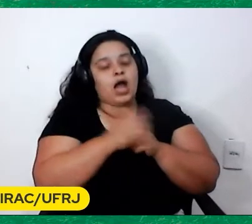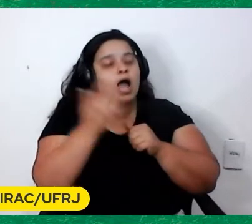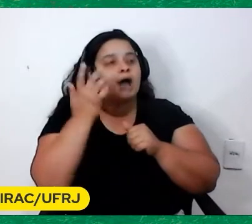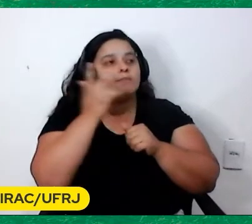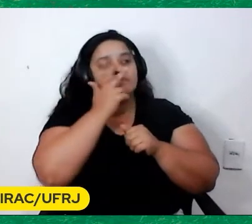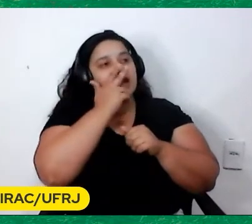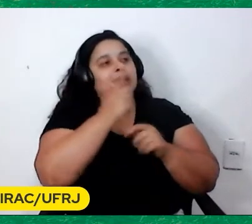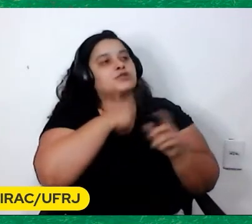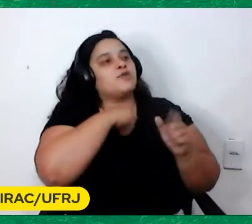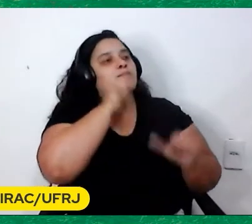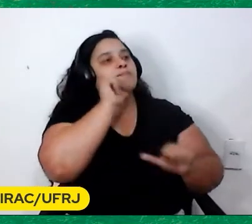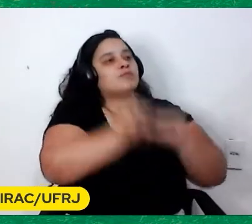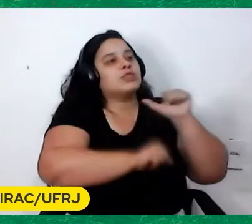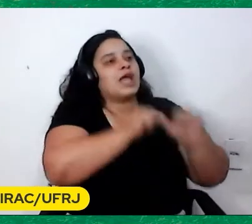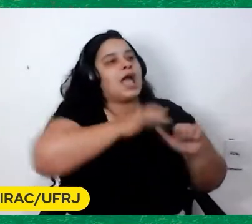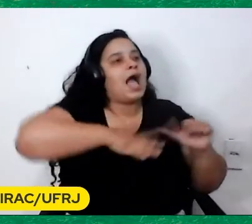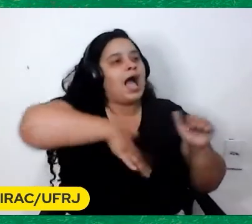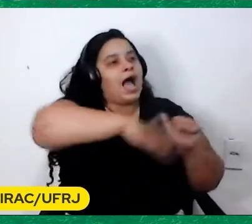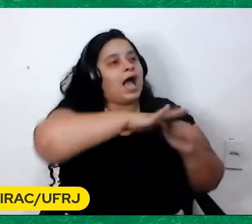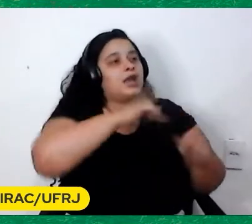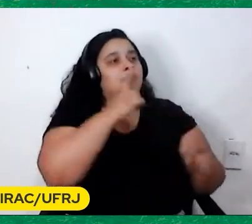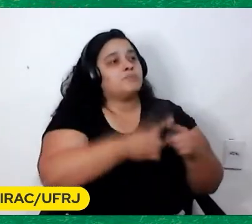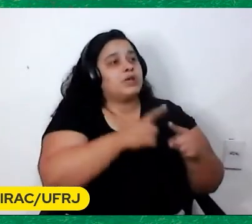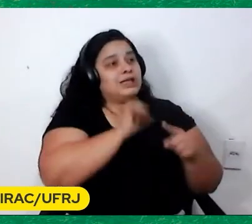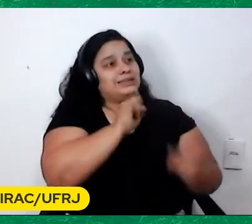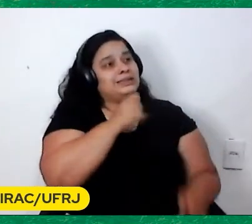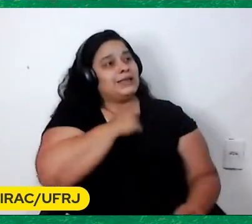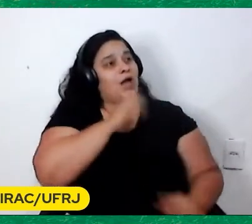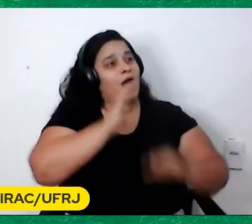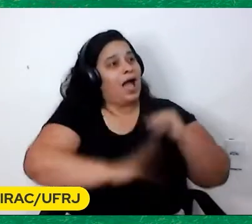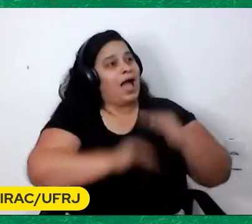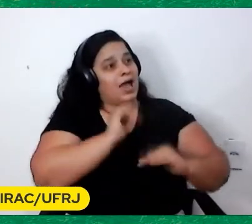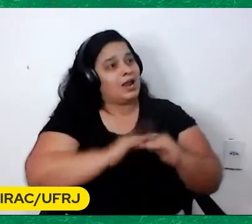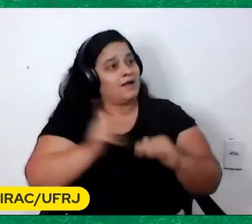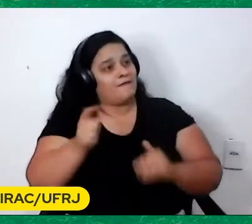eu vi Que se eu entrasse Eu entraria Nessa área